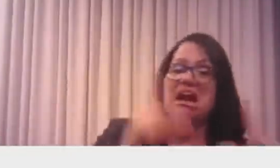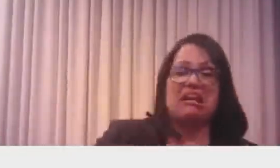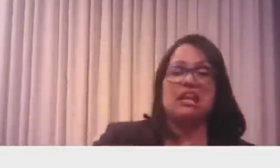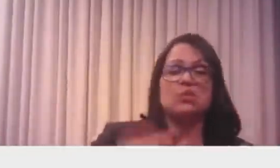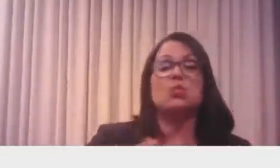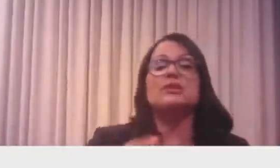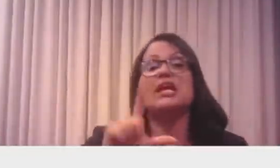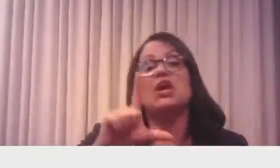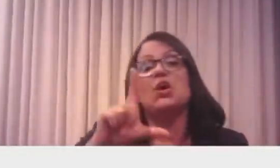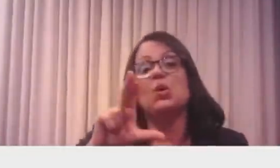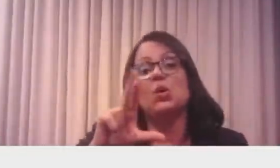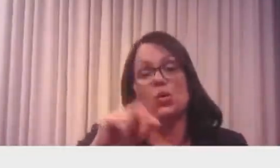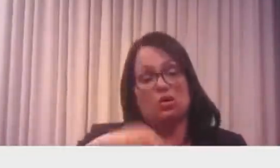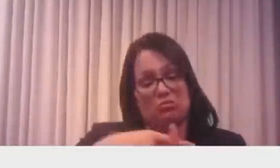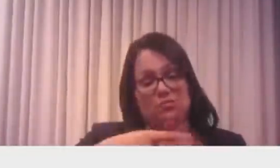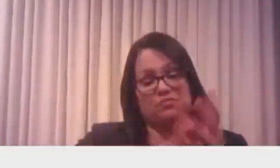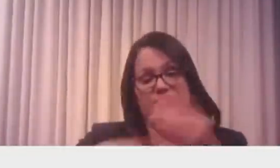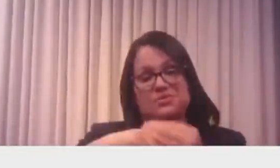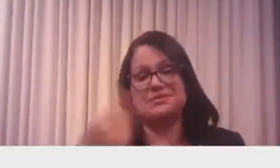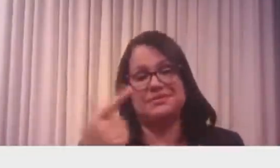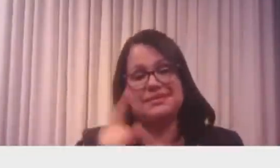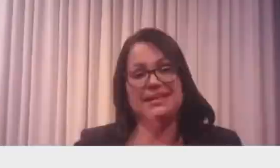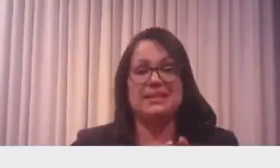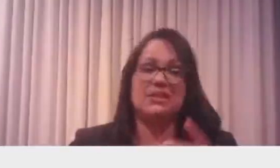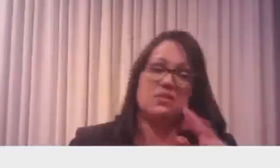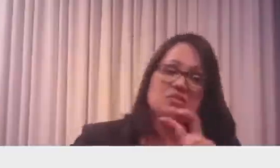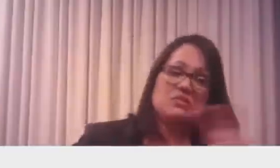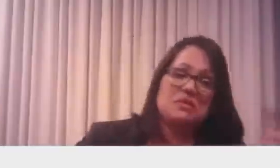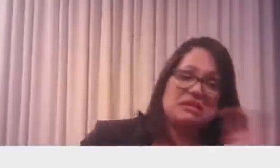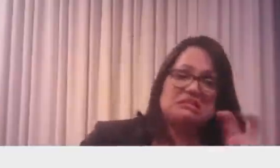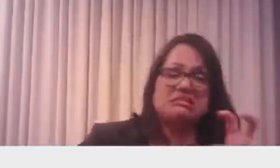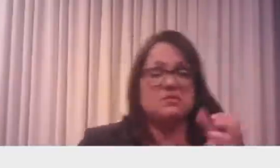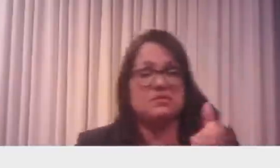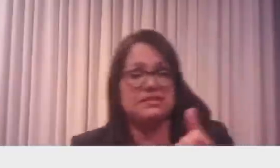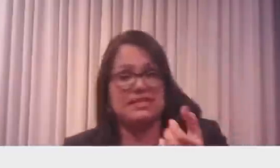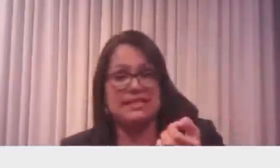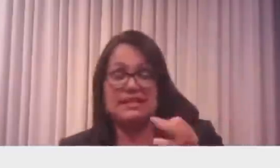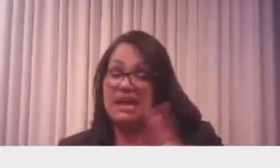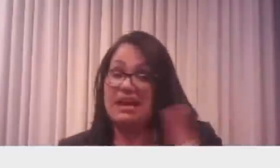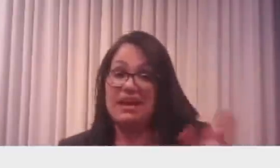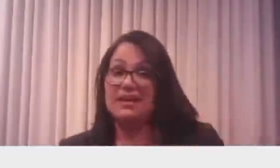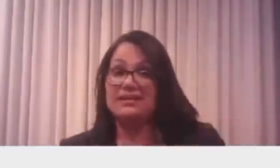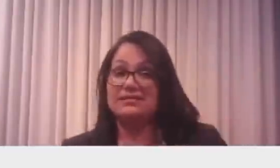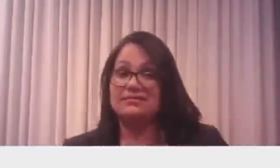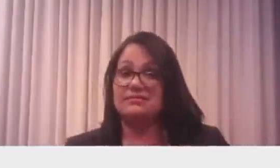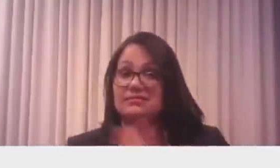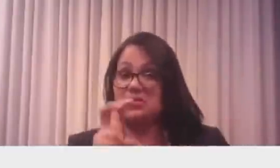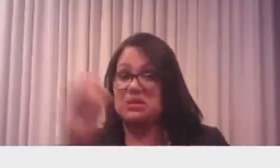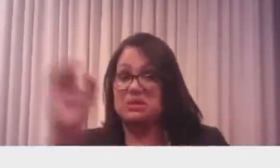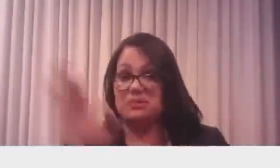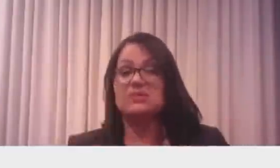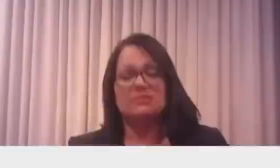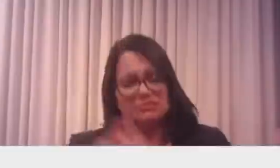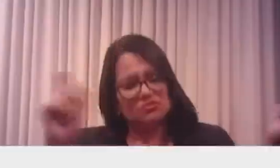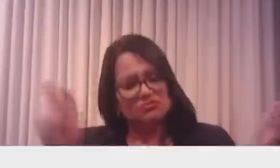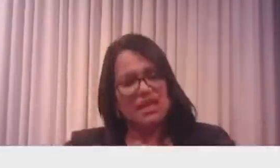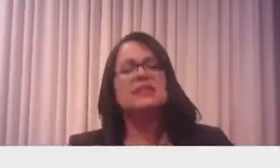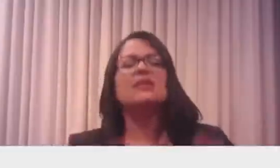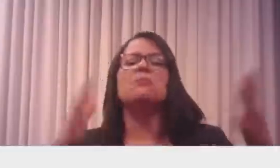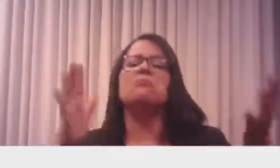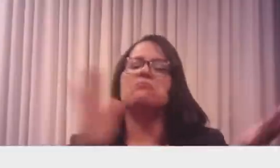frete acertado pelo condomínio. O gás pode sair a R$ 55,00 no máximo R 60,00. Metade do preço. Então, tem solução. Parabéns